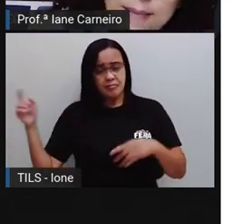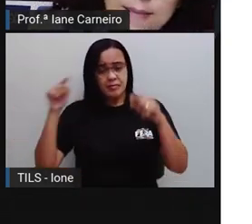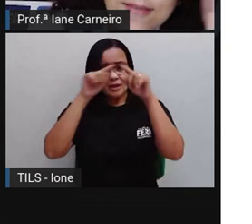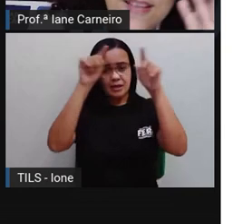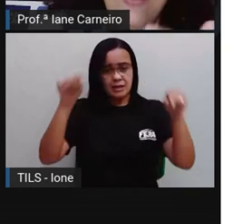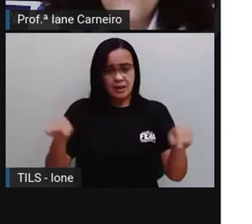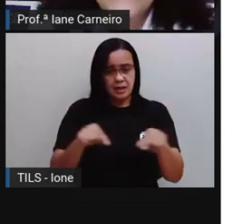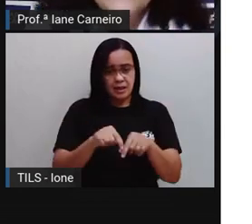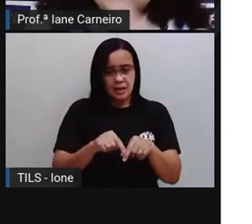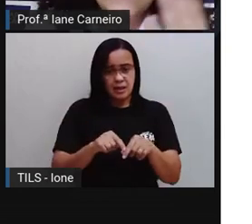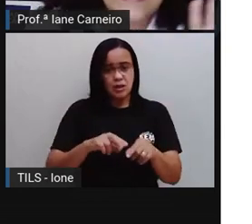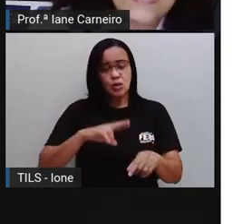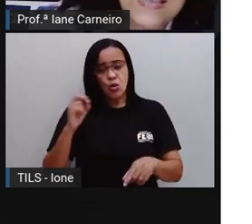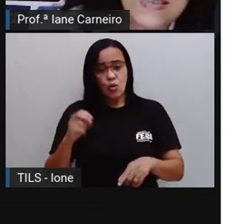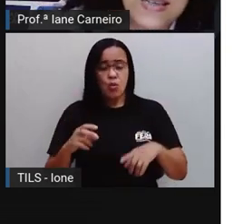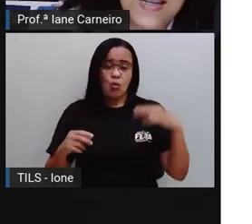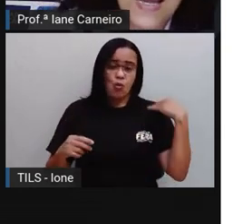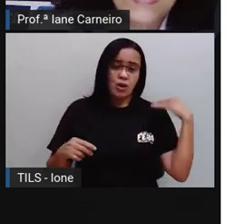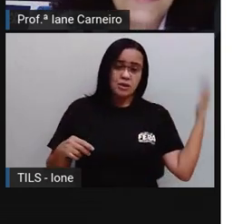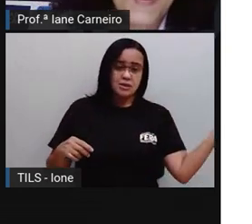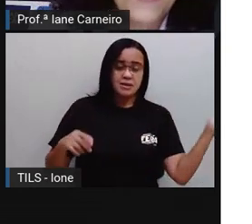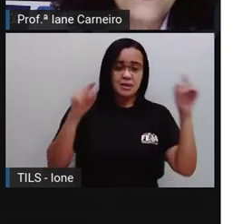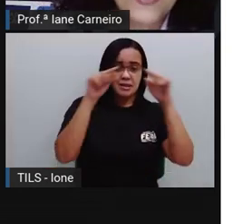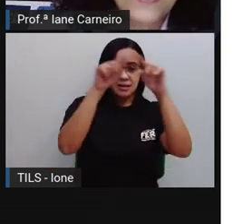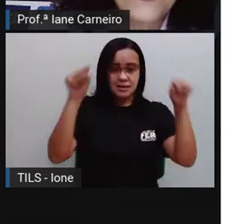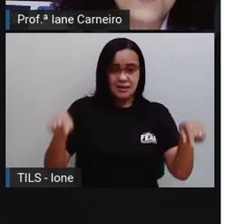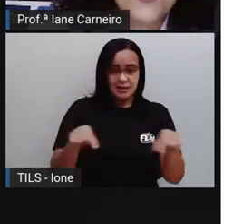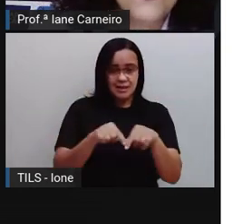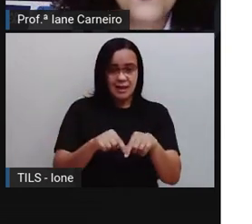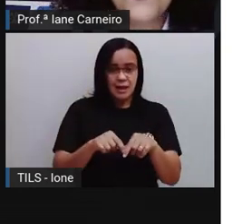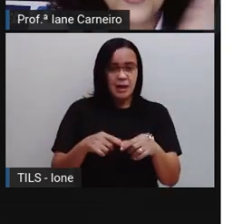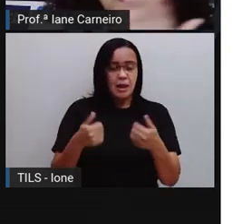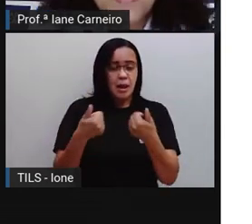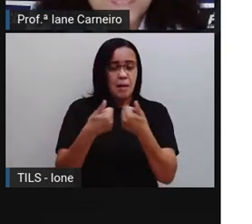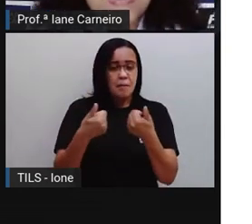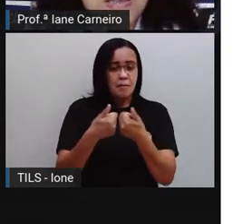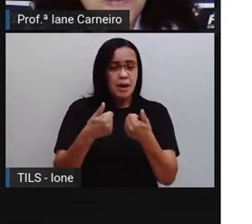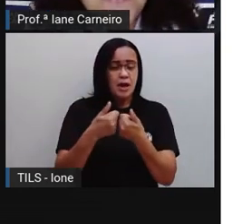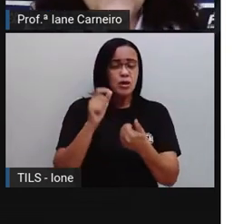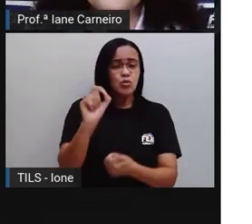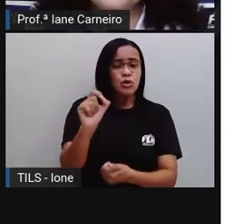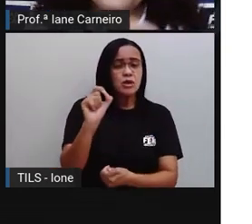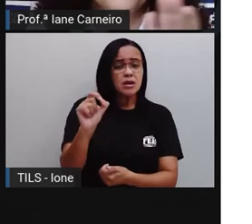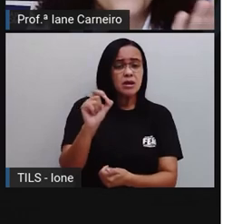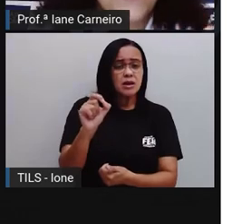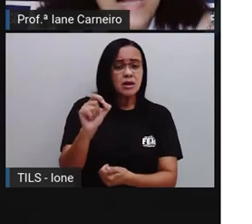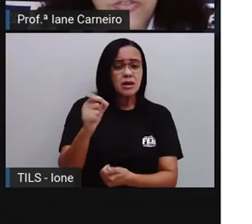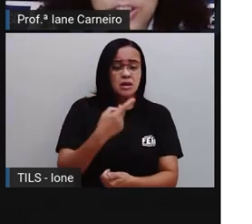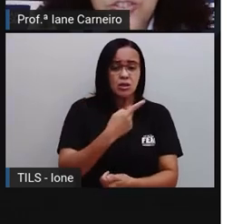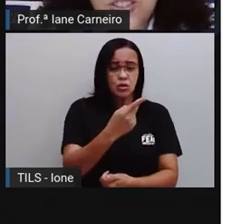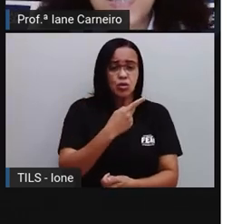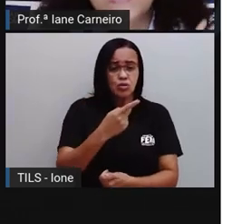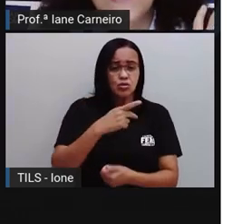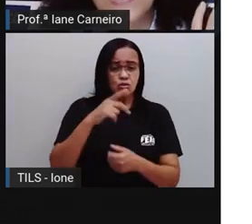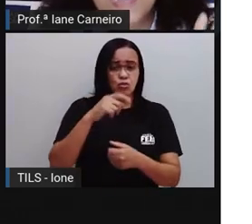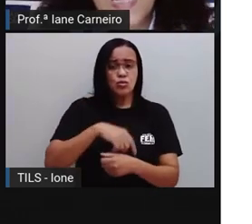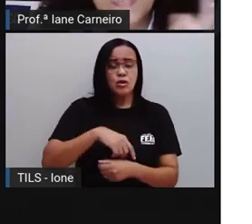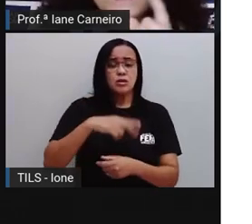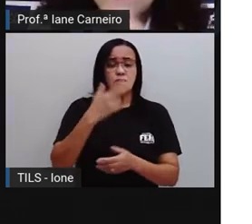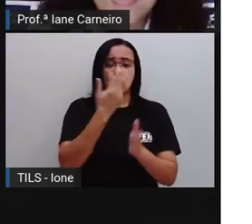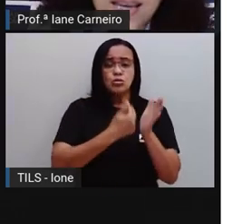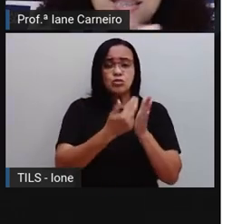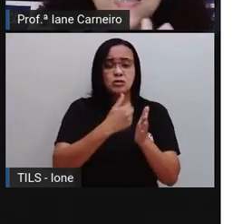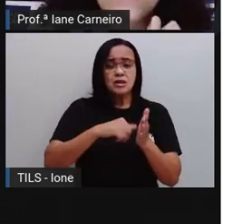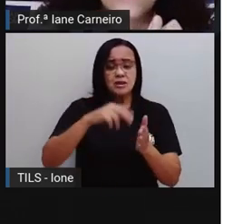tela ou à esquerda da tela? Ela está perto de quem? De midione ou do brasão? Da gente, né? Então, ela está